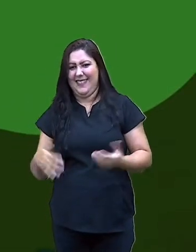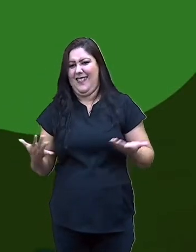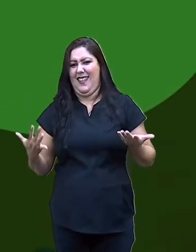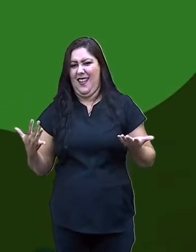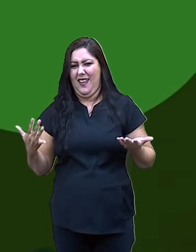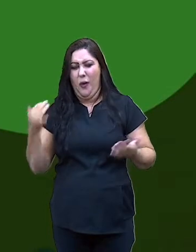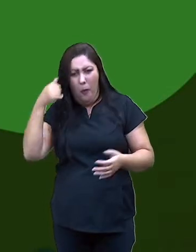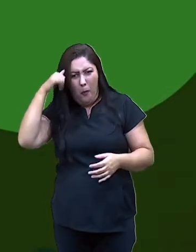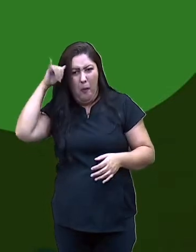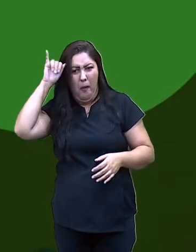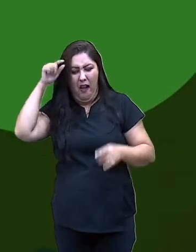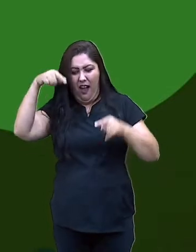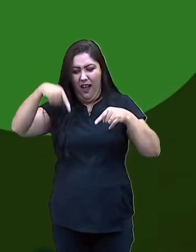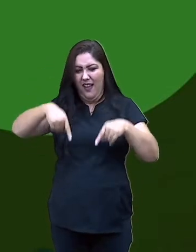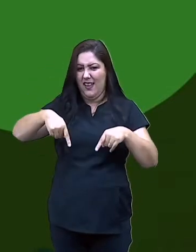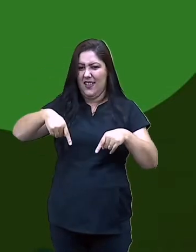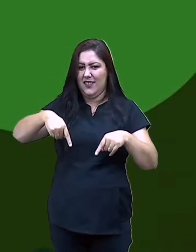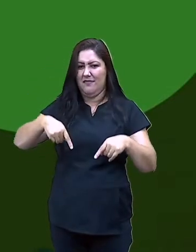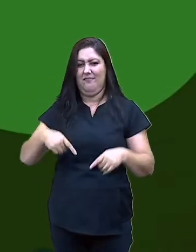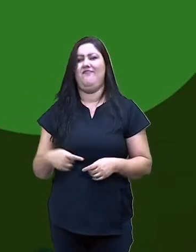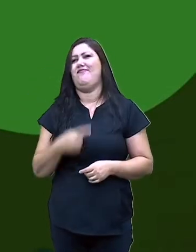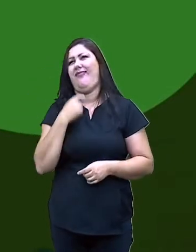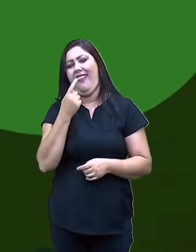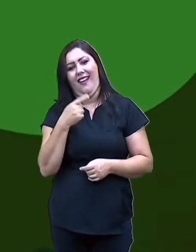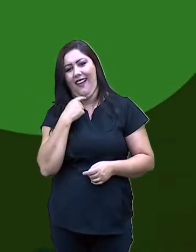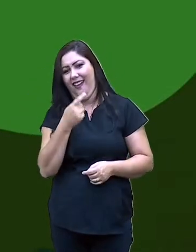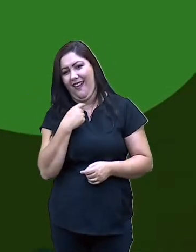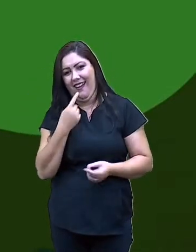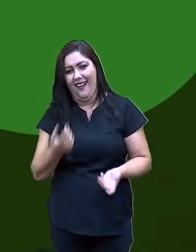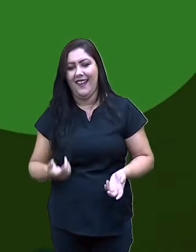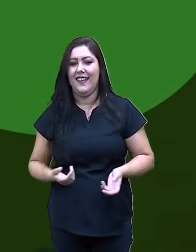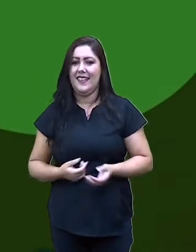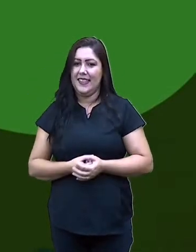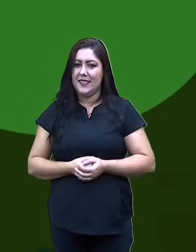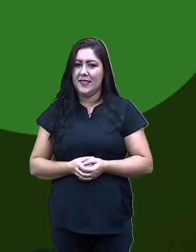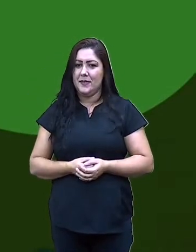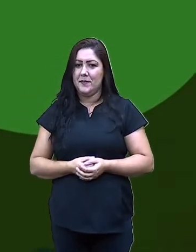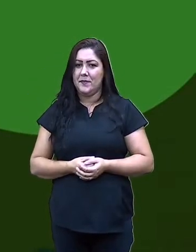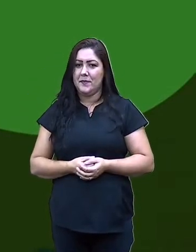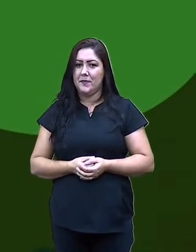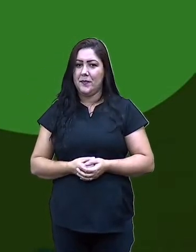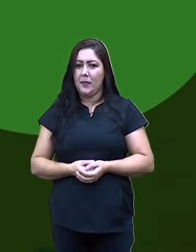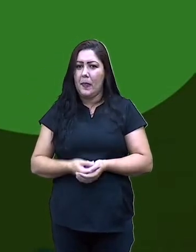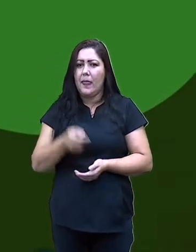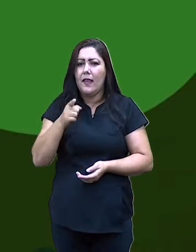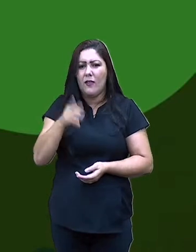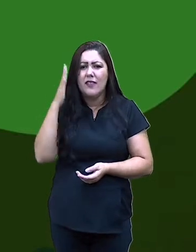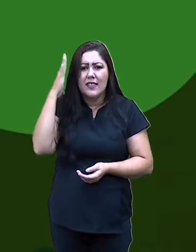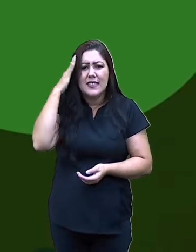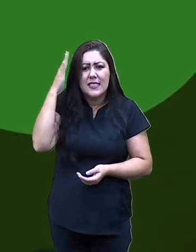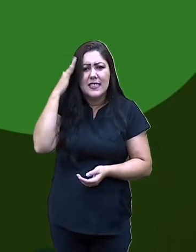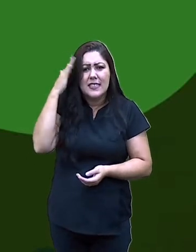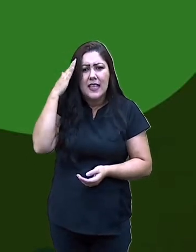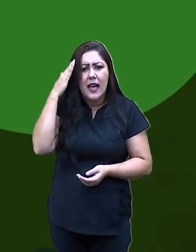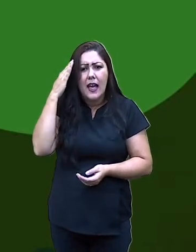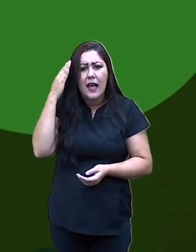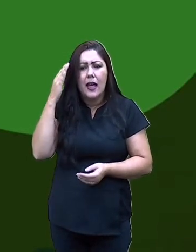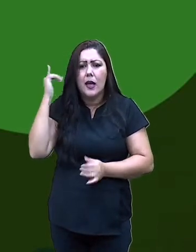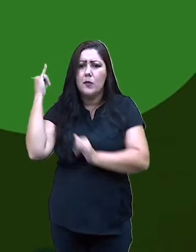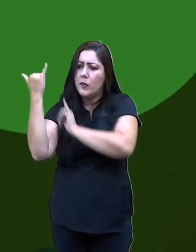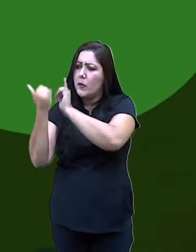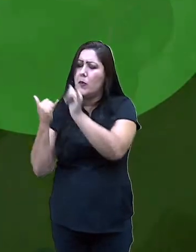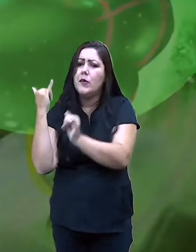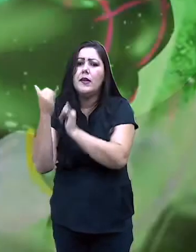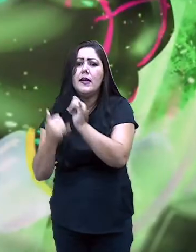Nós vamos conhecer a lenda do Bumba E você sabe como é a lenda do Bumba Meu Boi? Eu vou contar para vocês essa